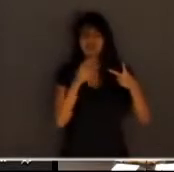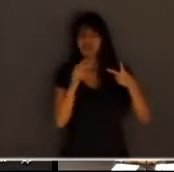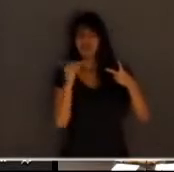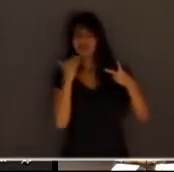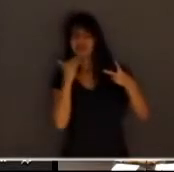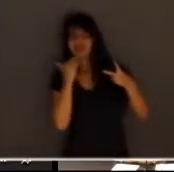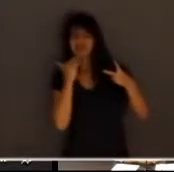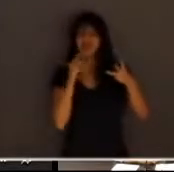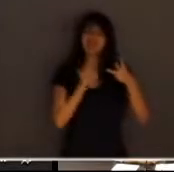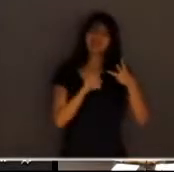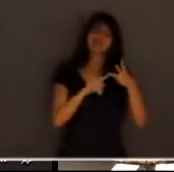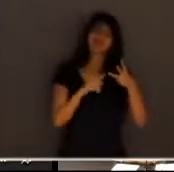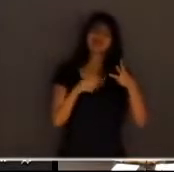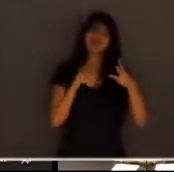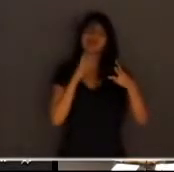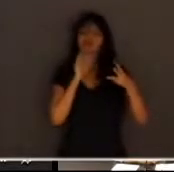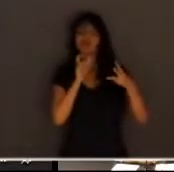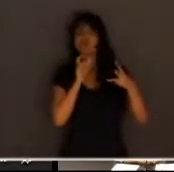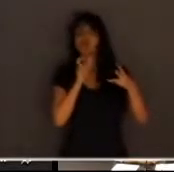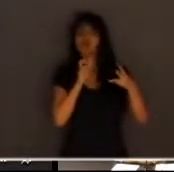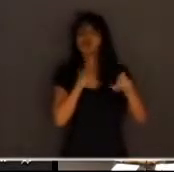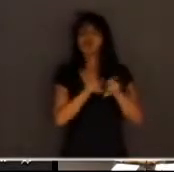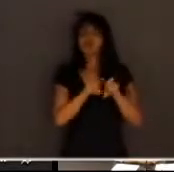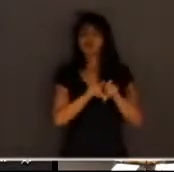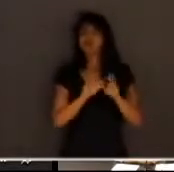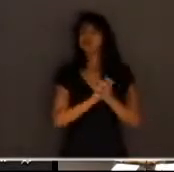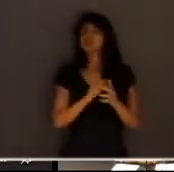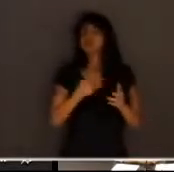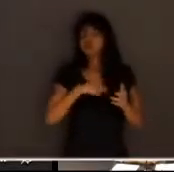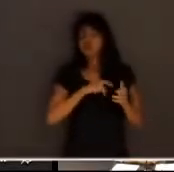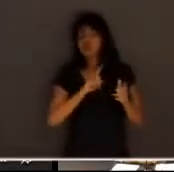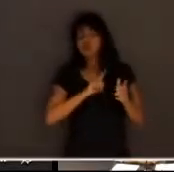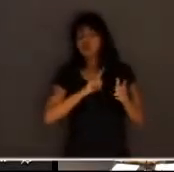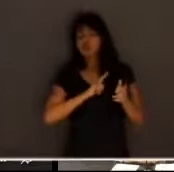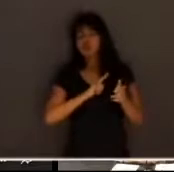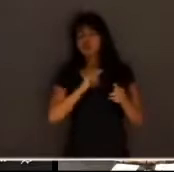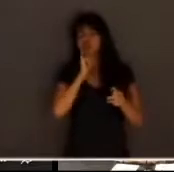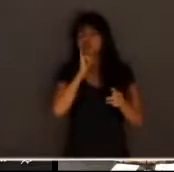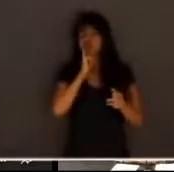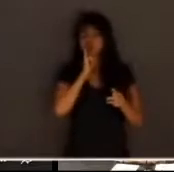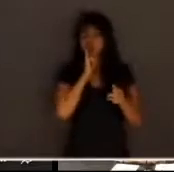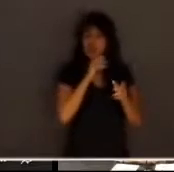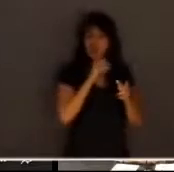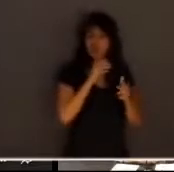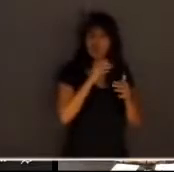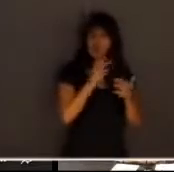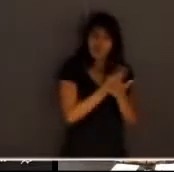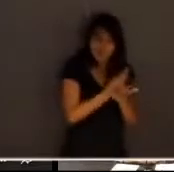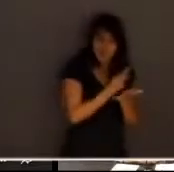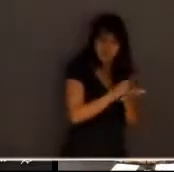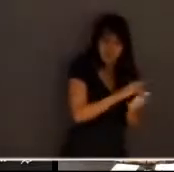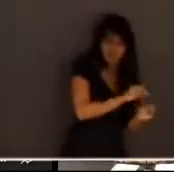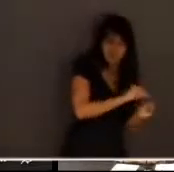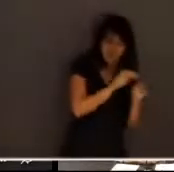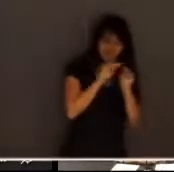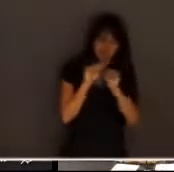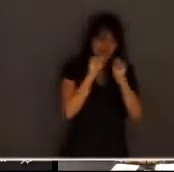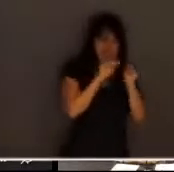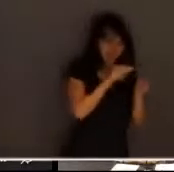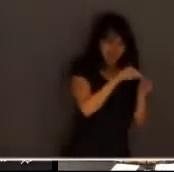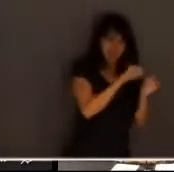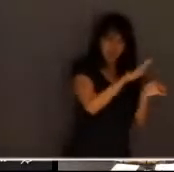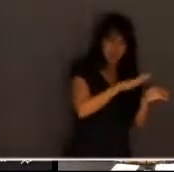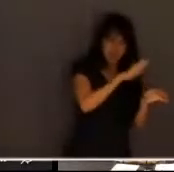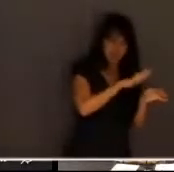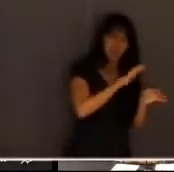desclassificação e a pronúncia para que nós tenhamos um caso a ser levado ao júri nós precisamos de prova da existência do crime de